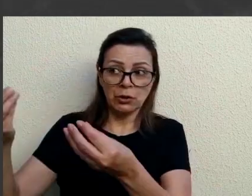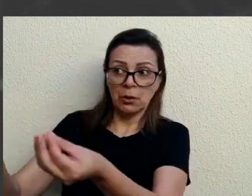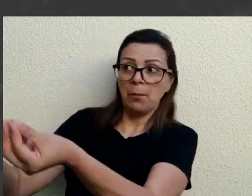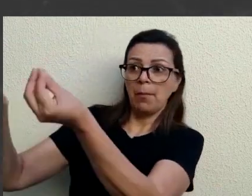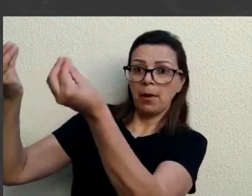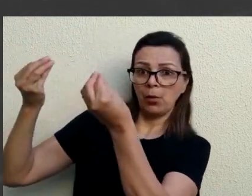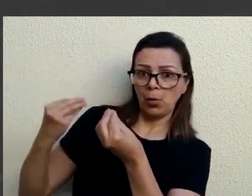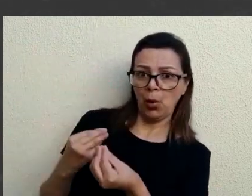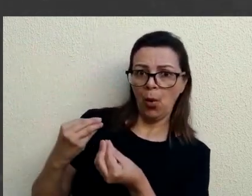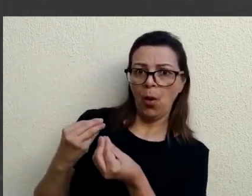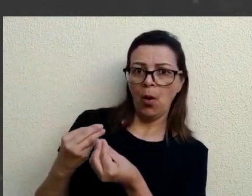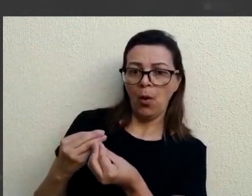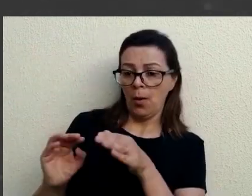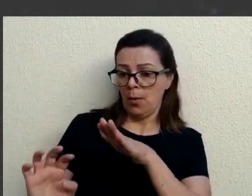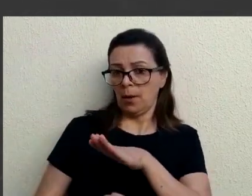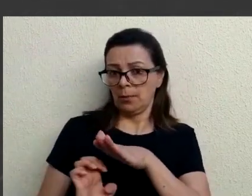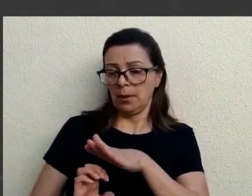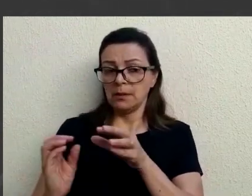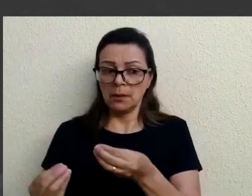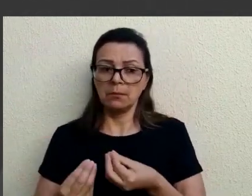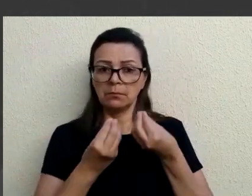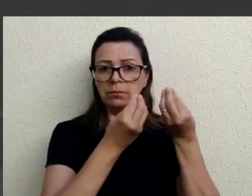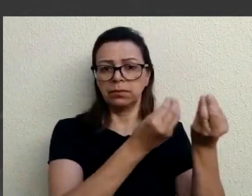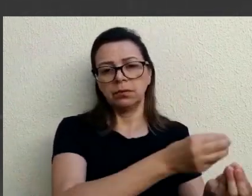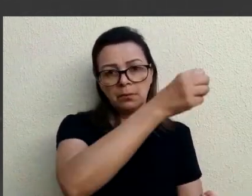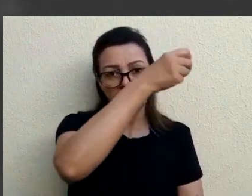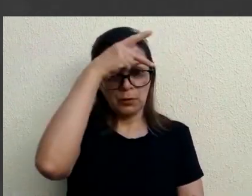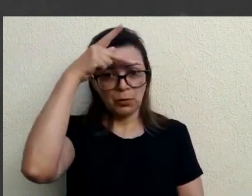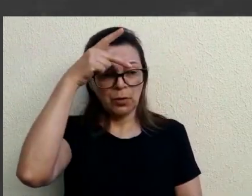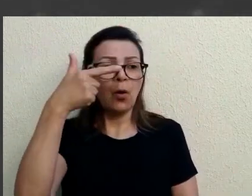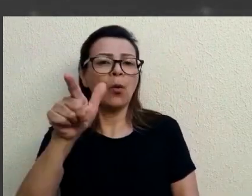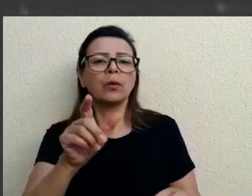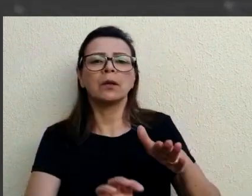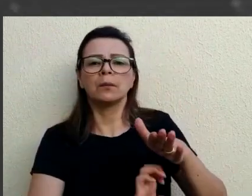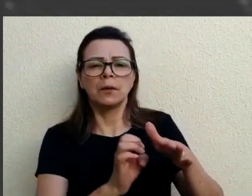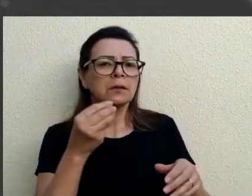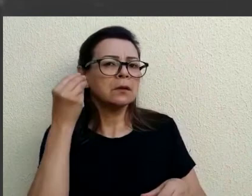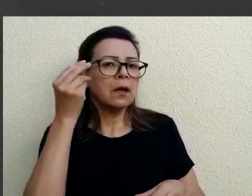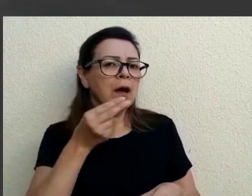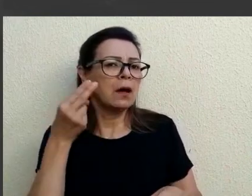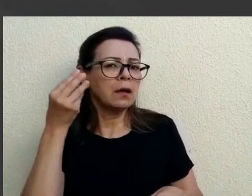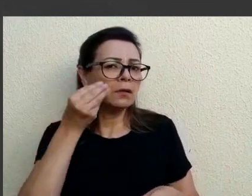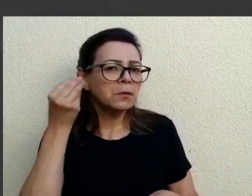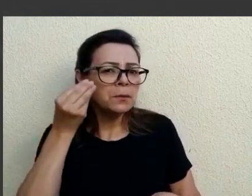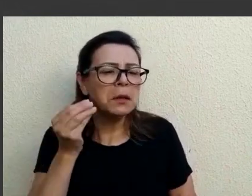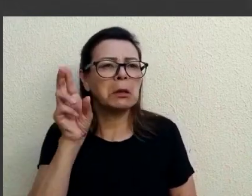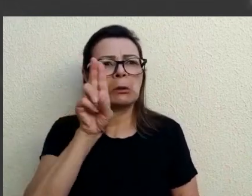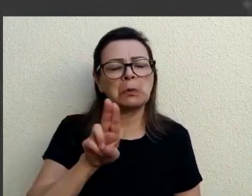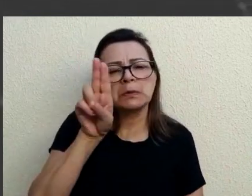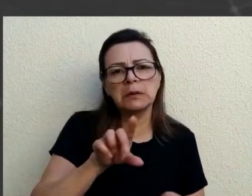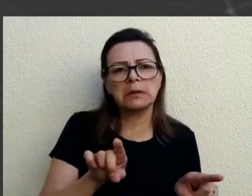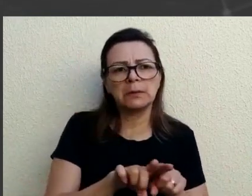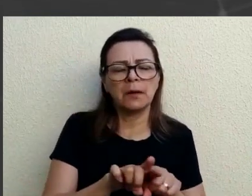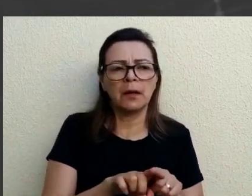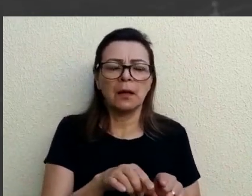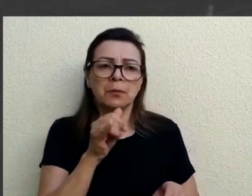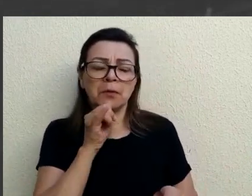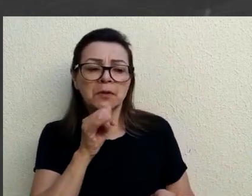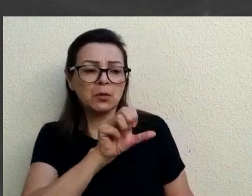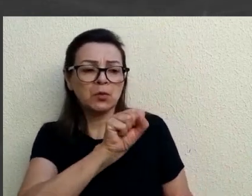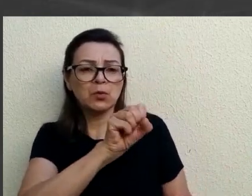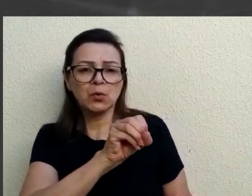e outras cidades do Brasil também receberam e estão usando. O que a gente tem percebido? Soros que são